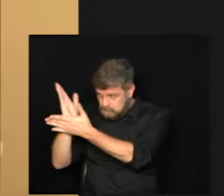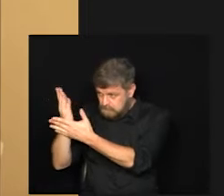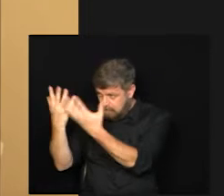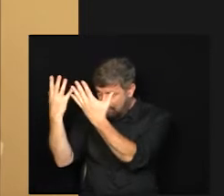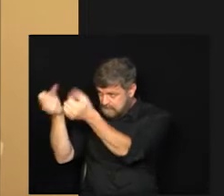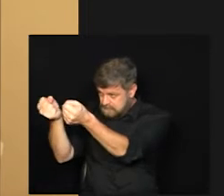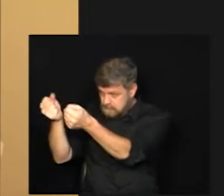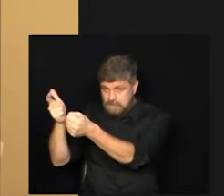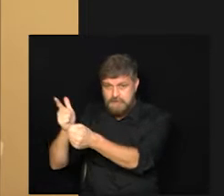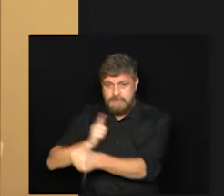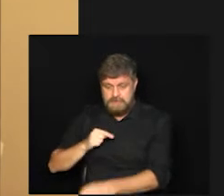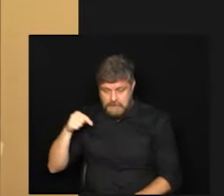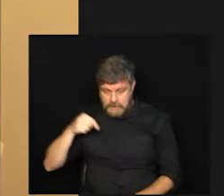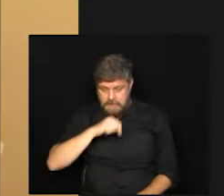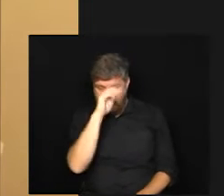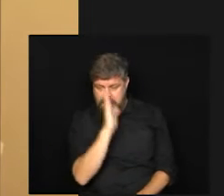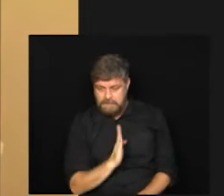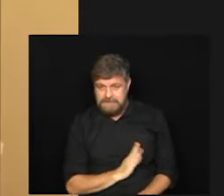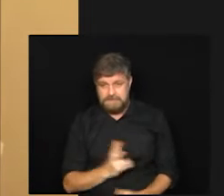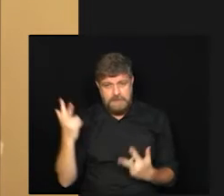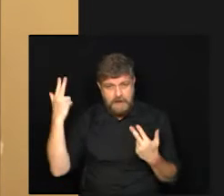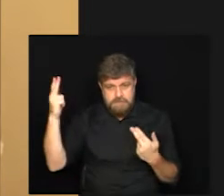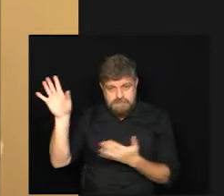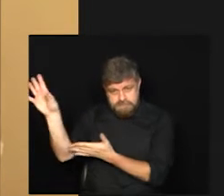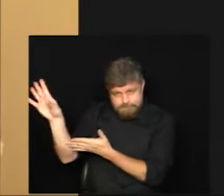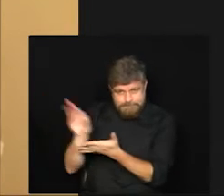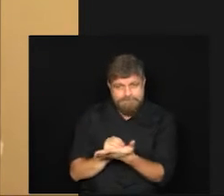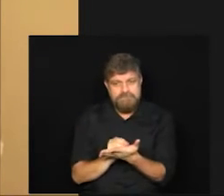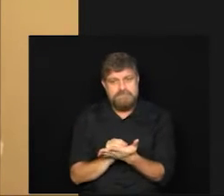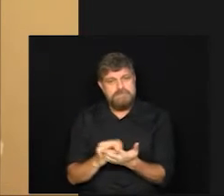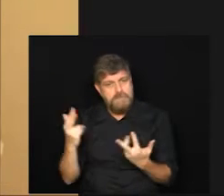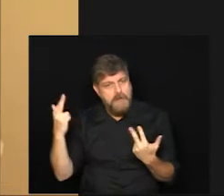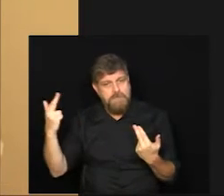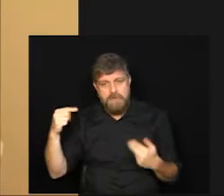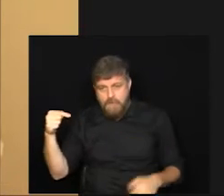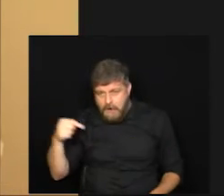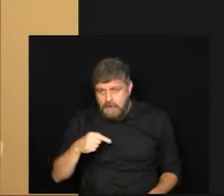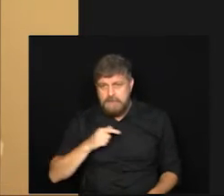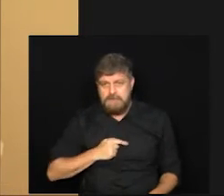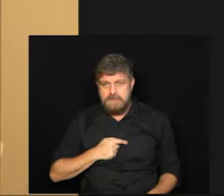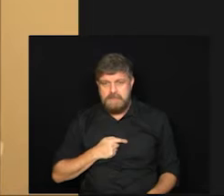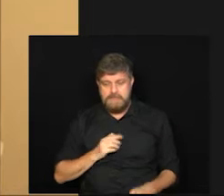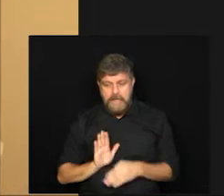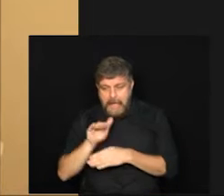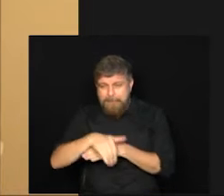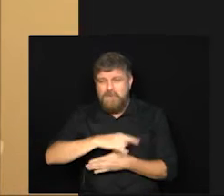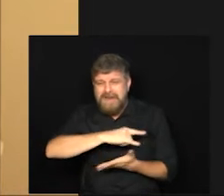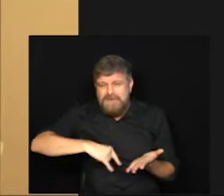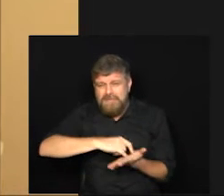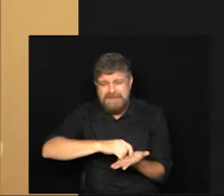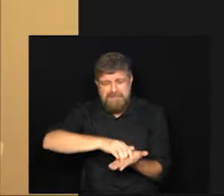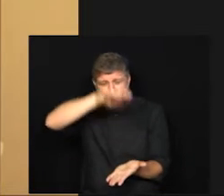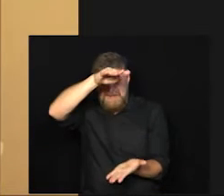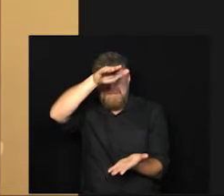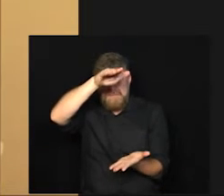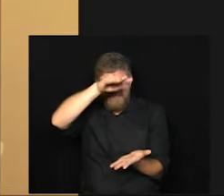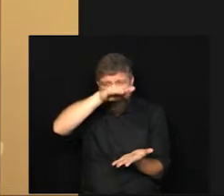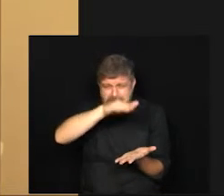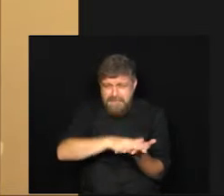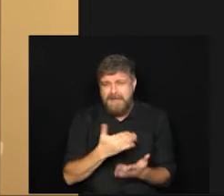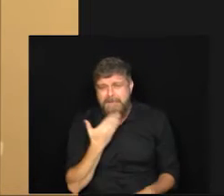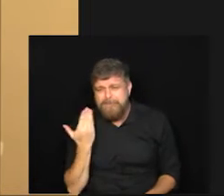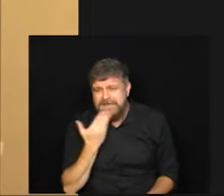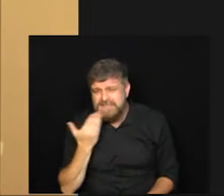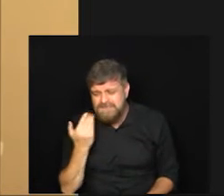reconhecidas pela nossa agência essa aprovação ela apure algumas etapas né que antes eram estabelecidas eram